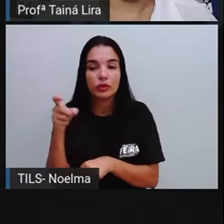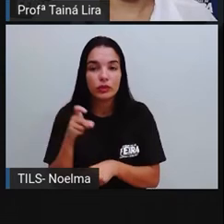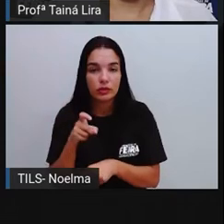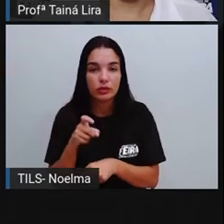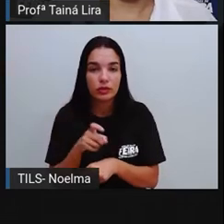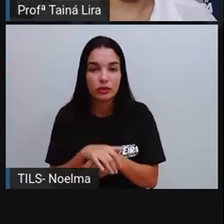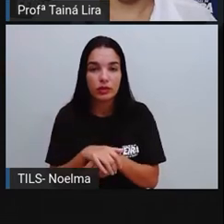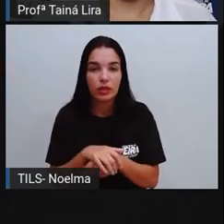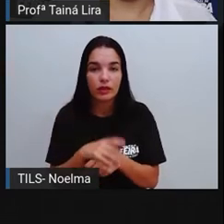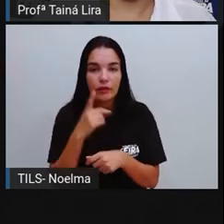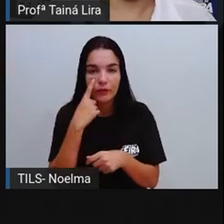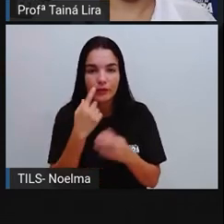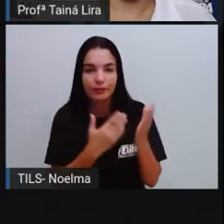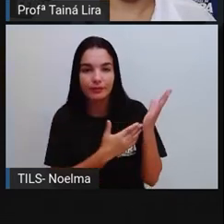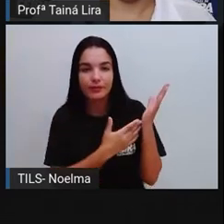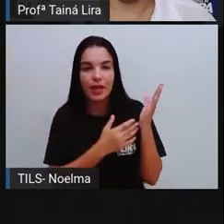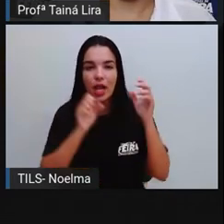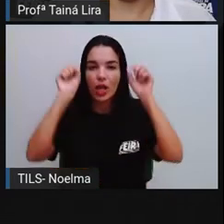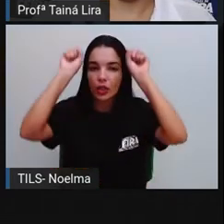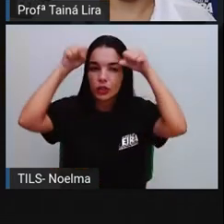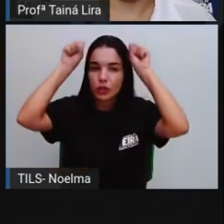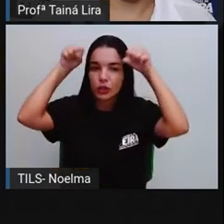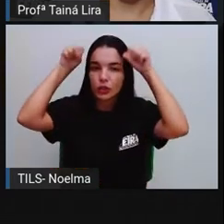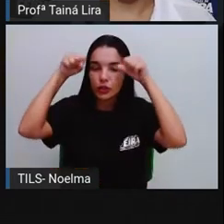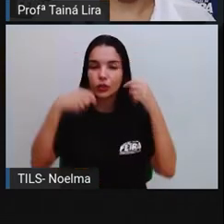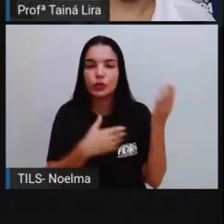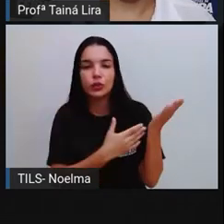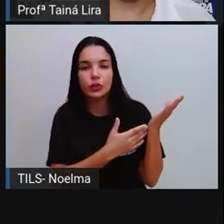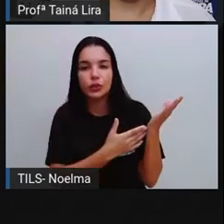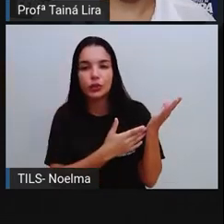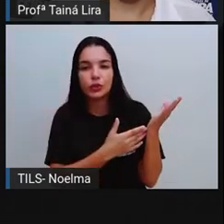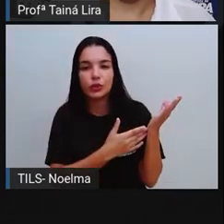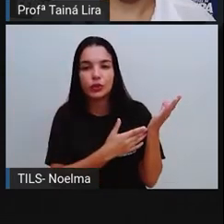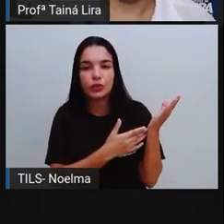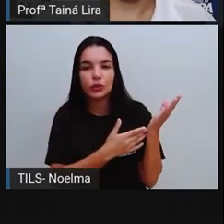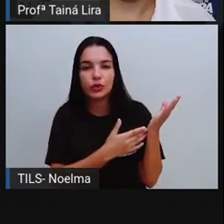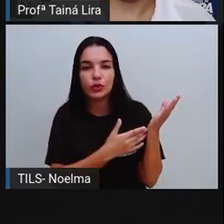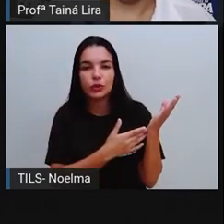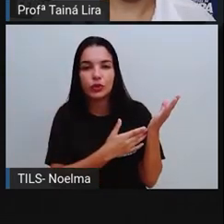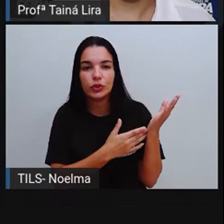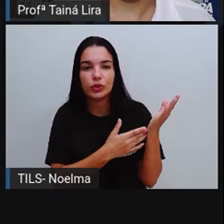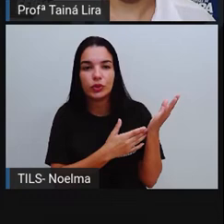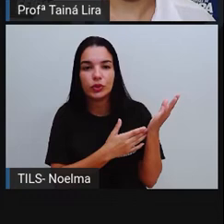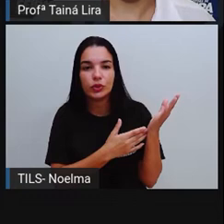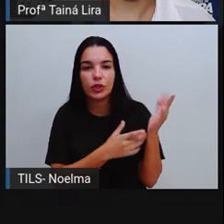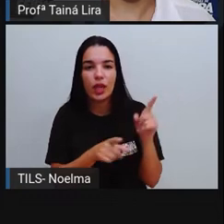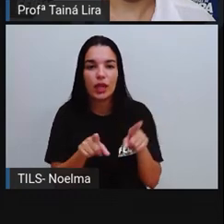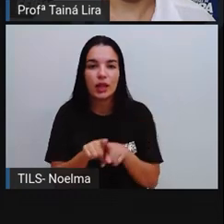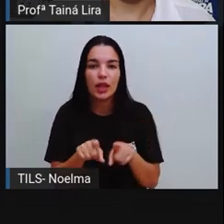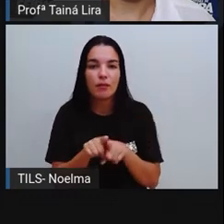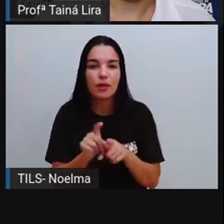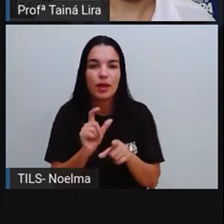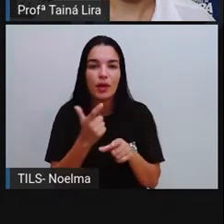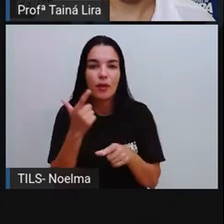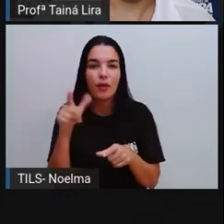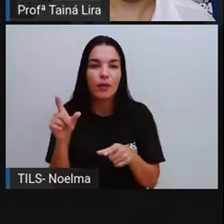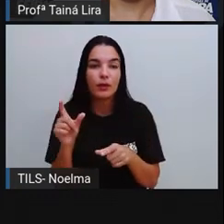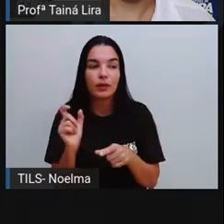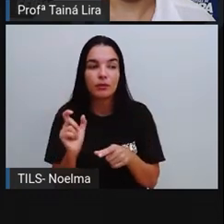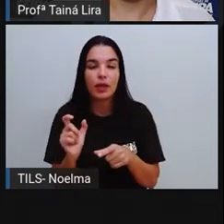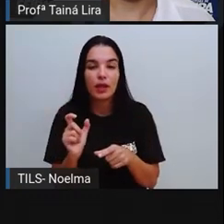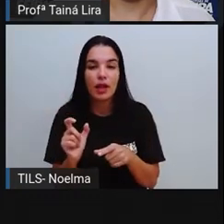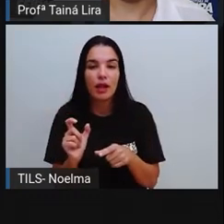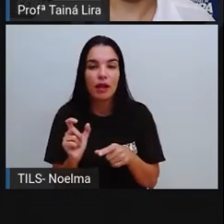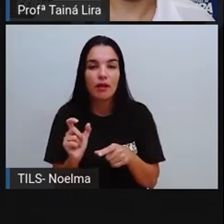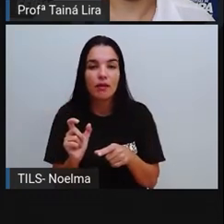Dona Xuxa, Então a primeira palavra, Ah, Olha lá, Mais uma palavrinha, Fechar, A pró